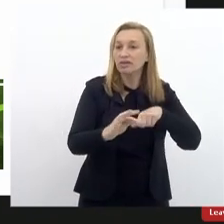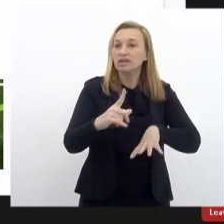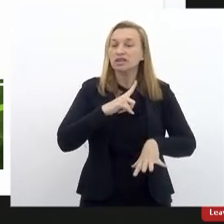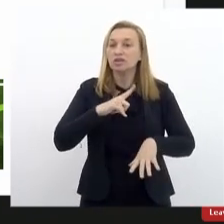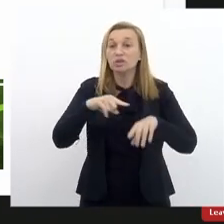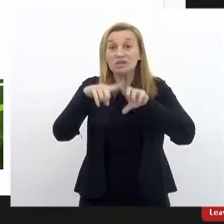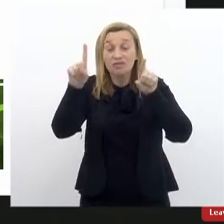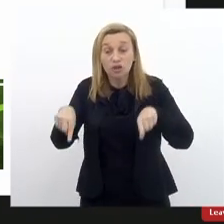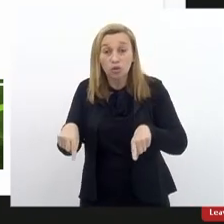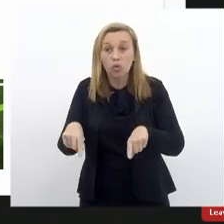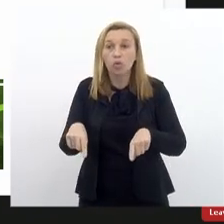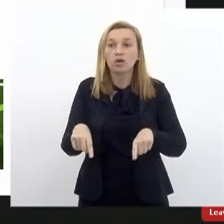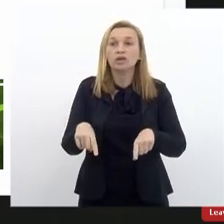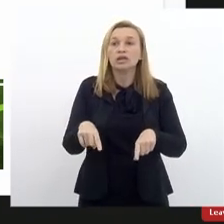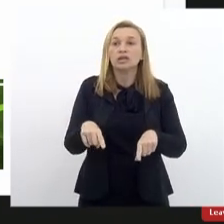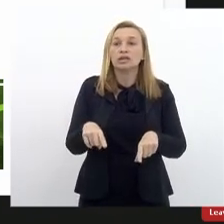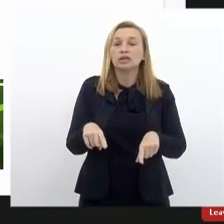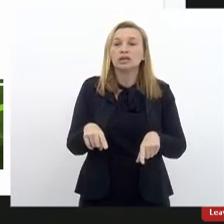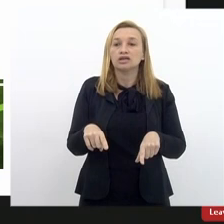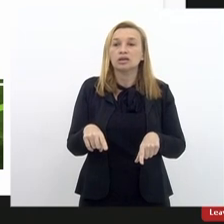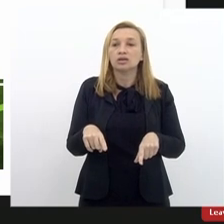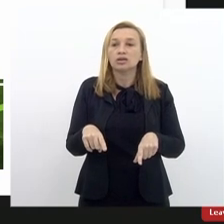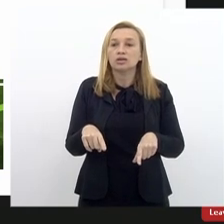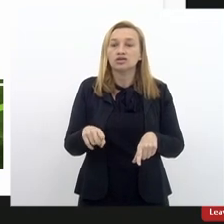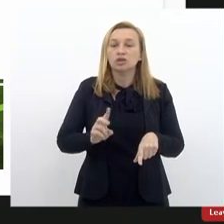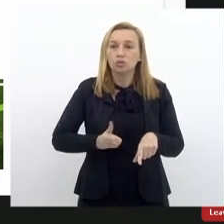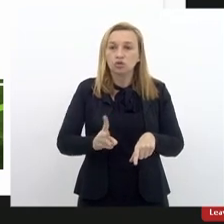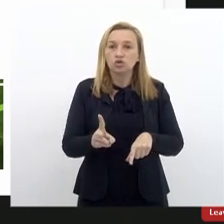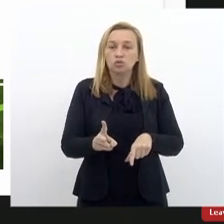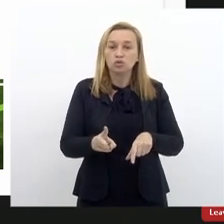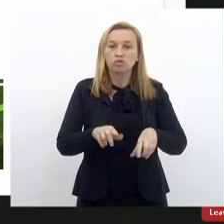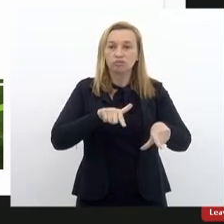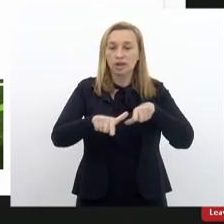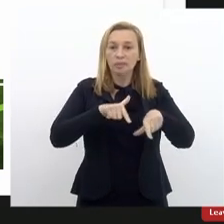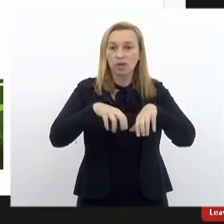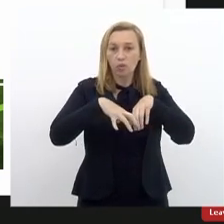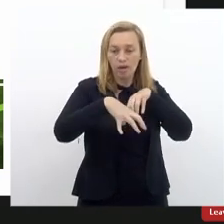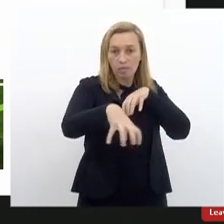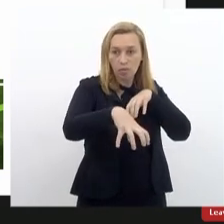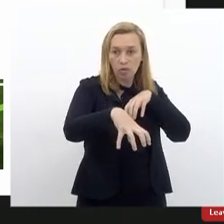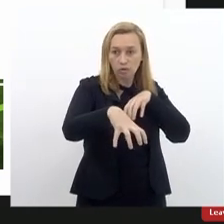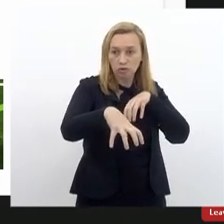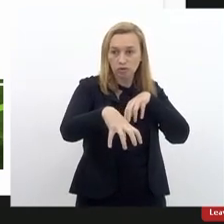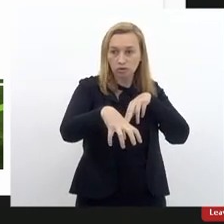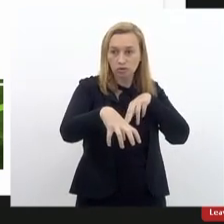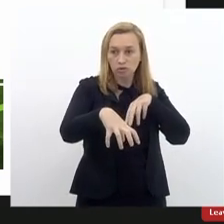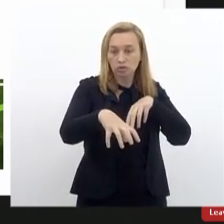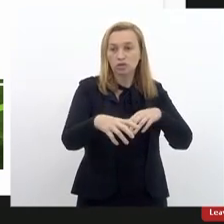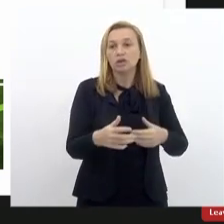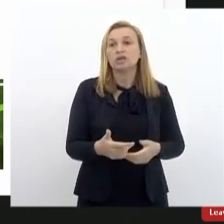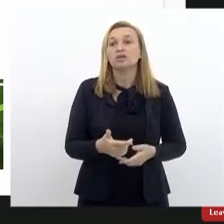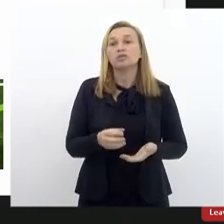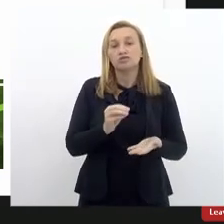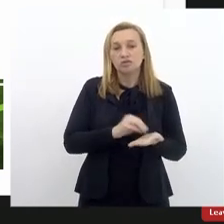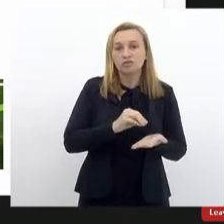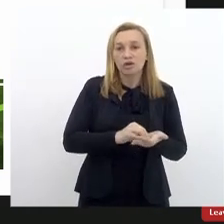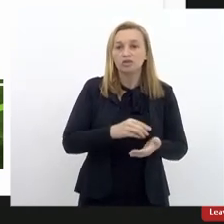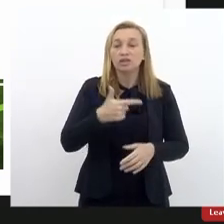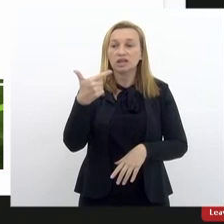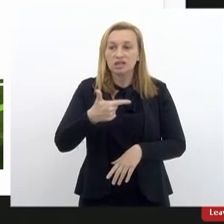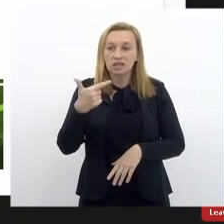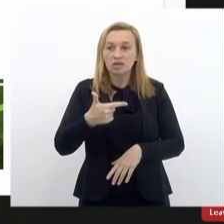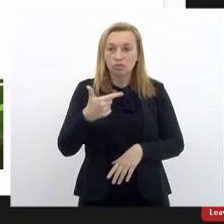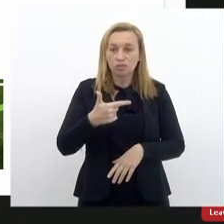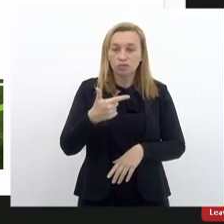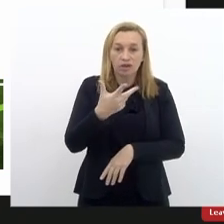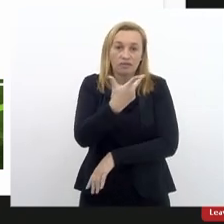que ainda encontram-se em trabalho remoto, por força da ausência da segunda dose da vacina, óbvio, tem a